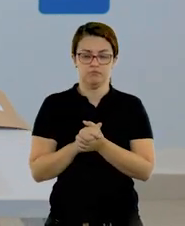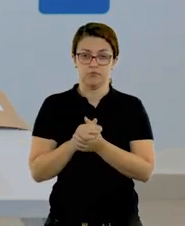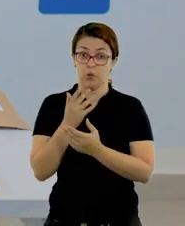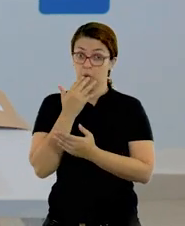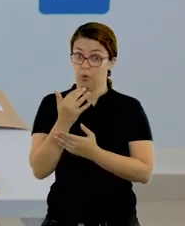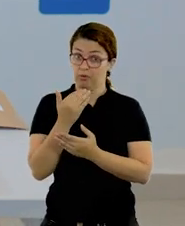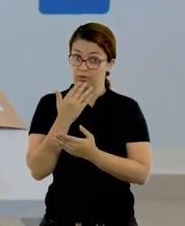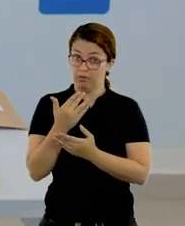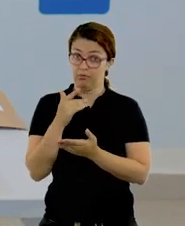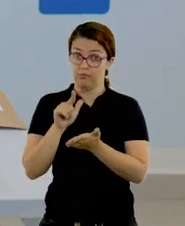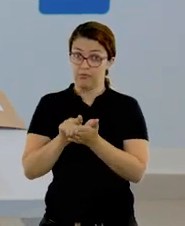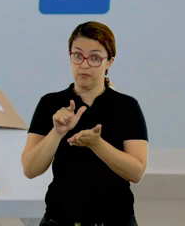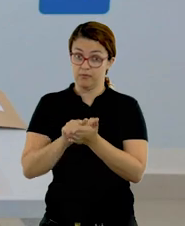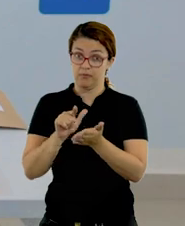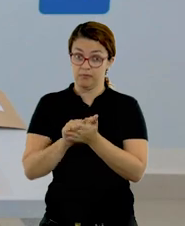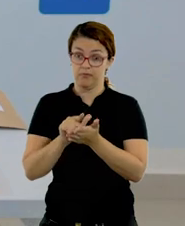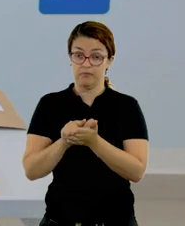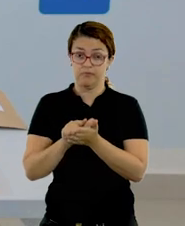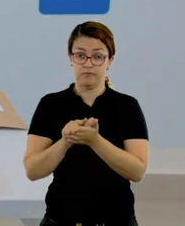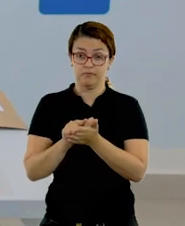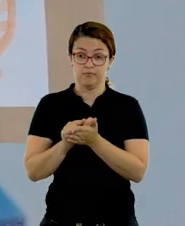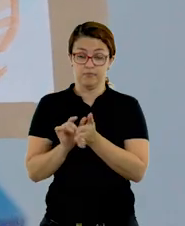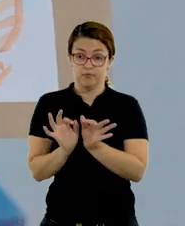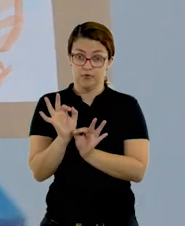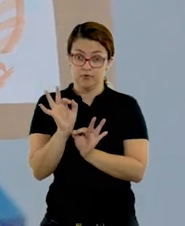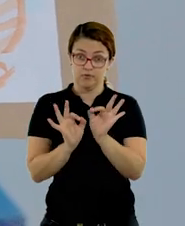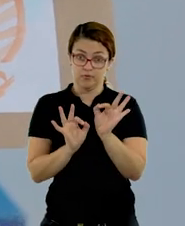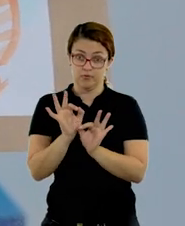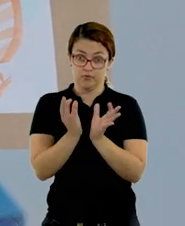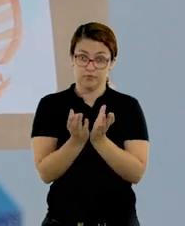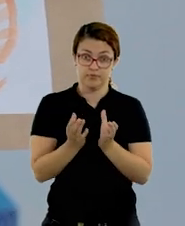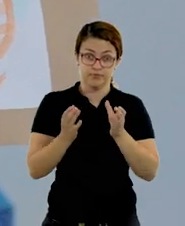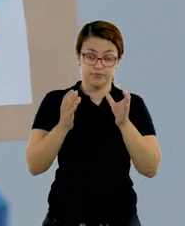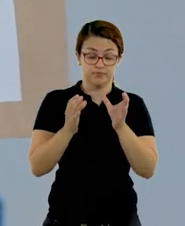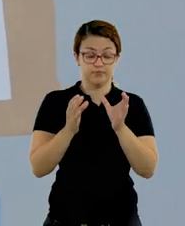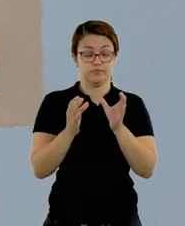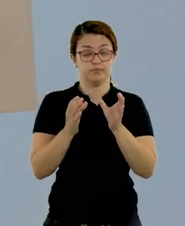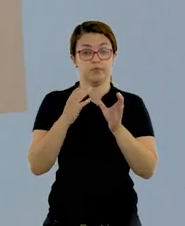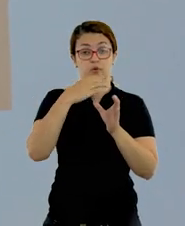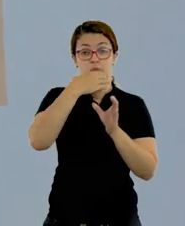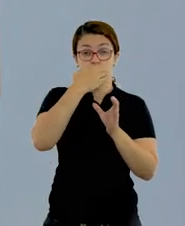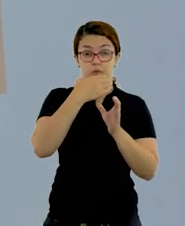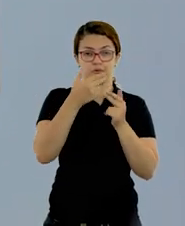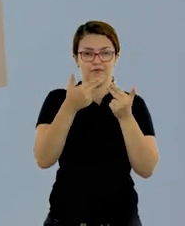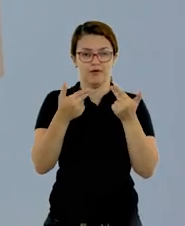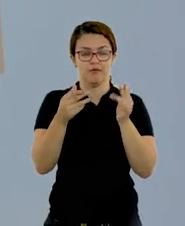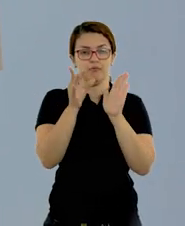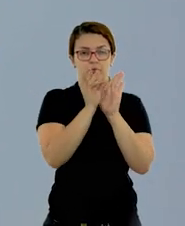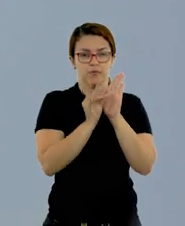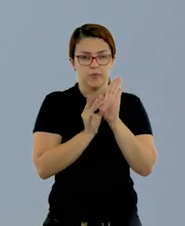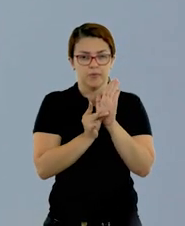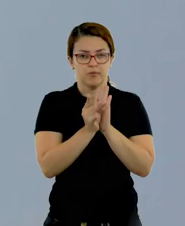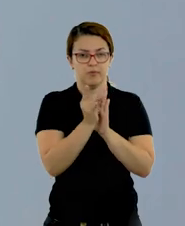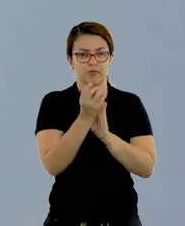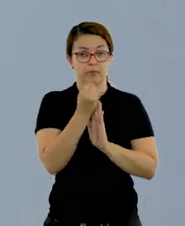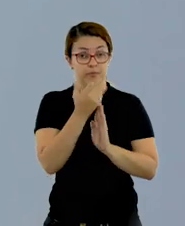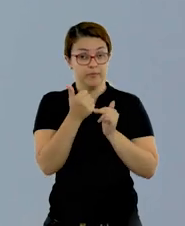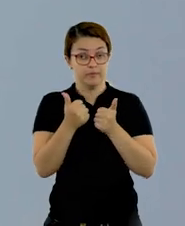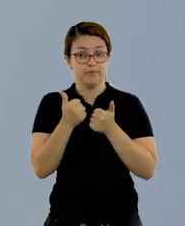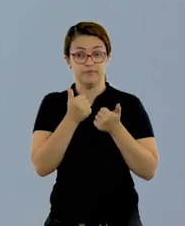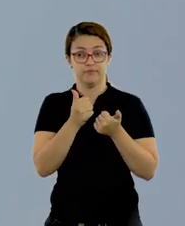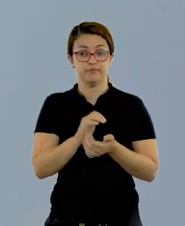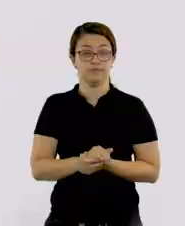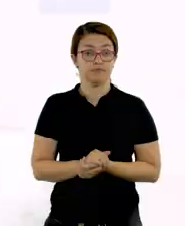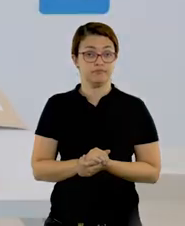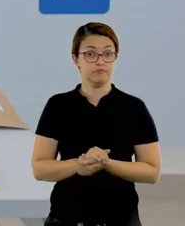papel colorido, vocês vão montar a cesta ou o arranjo de fruta de vocês. Tudo bem?